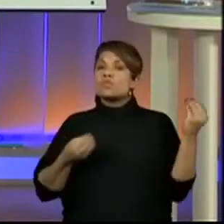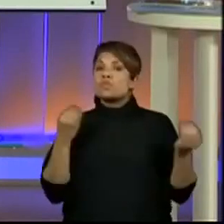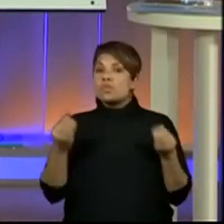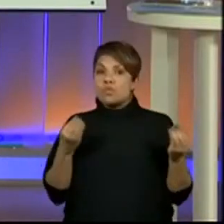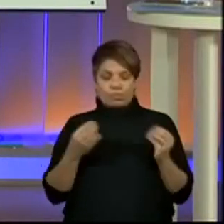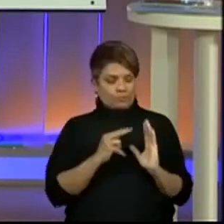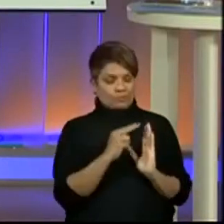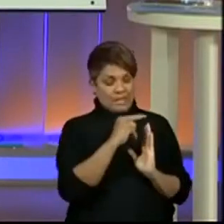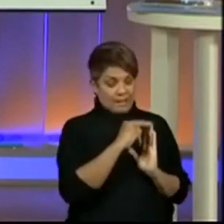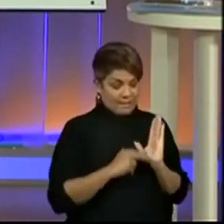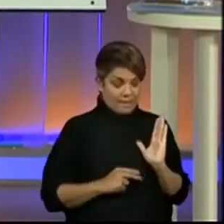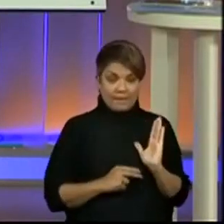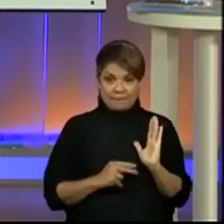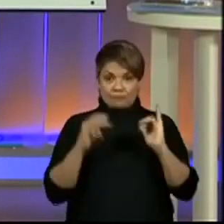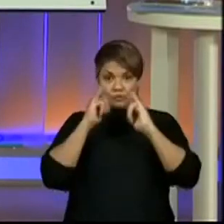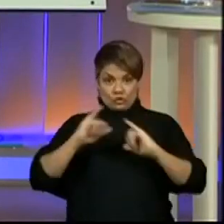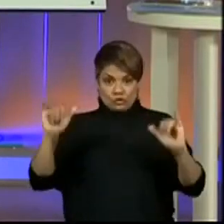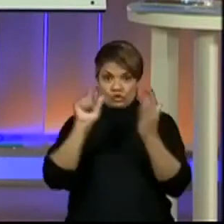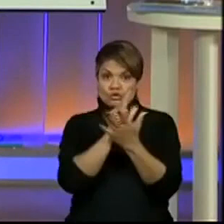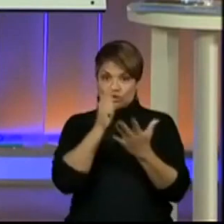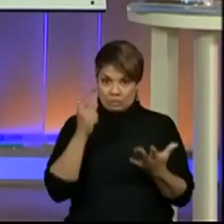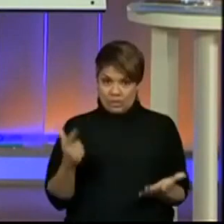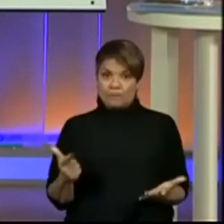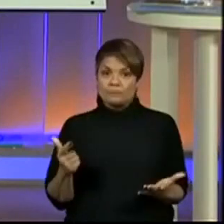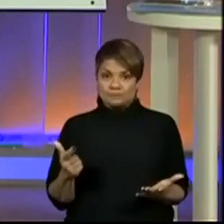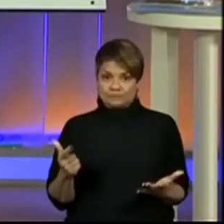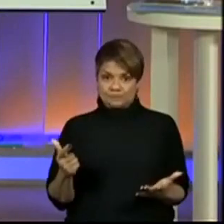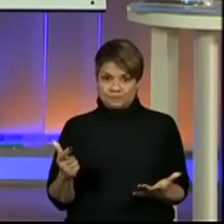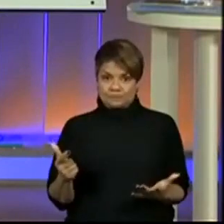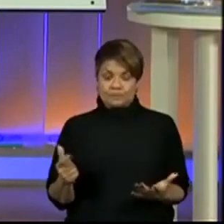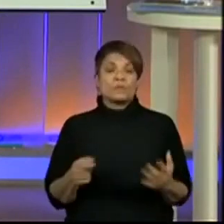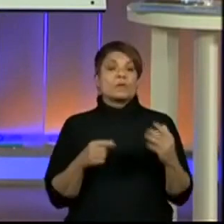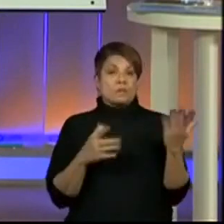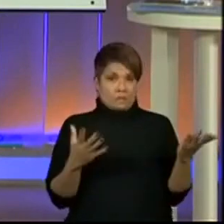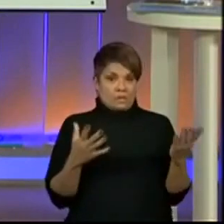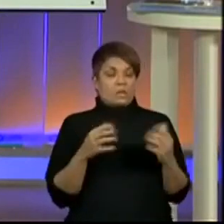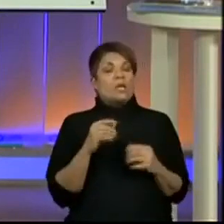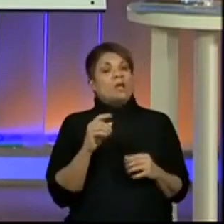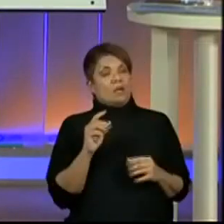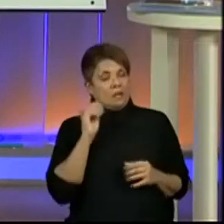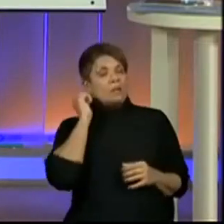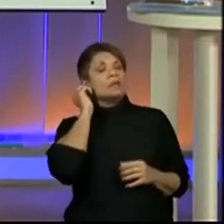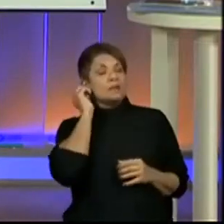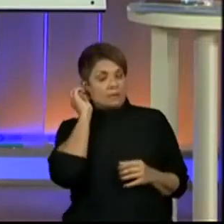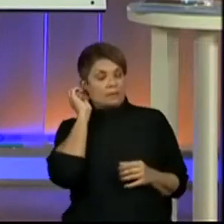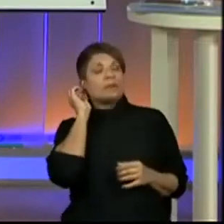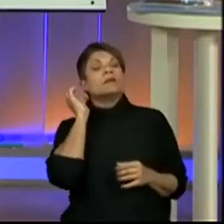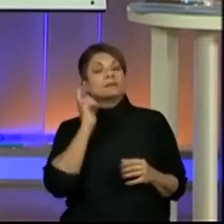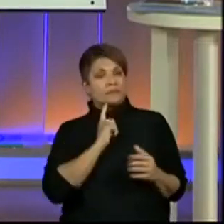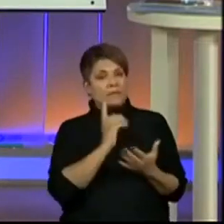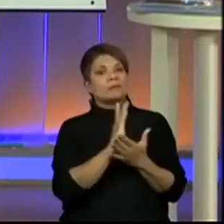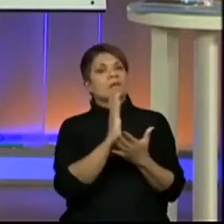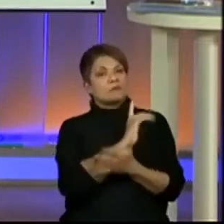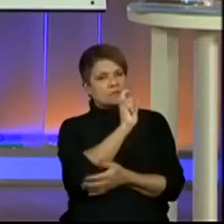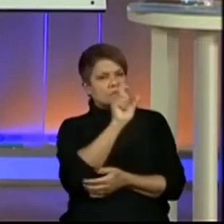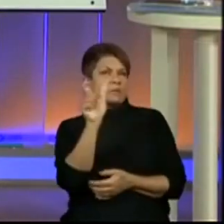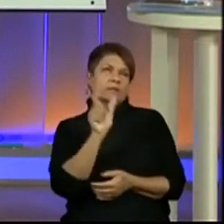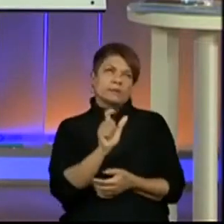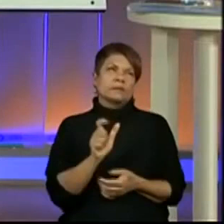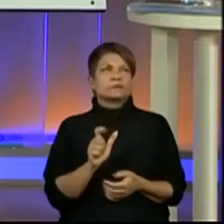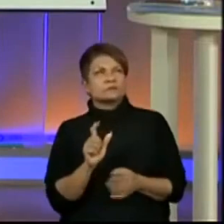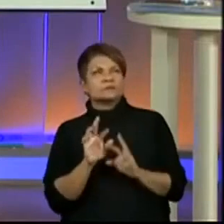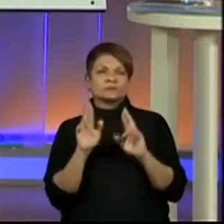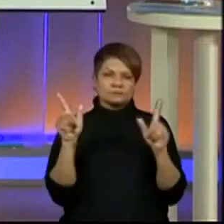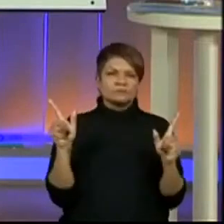uma leitura de uma notícia de jornal. Para essa leitura, que haverão palavras, assim, digamos,